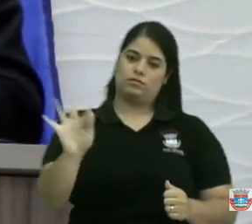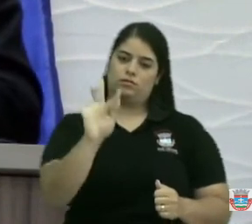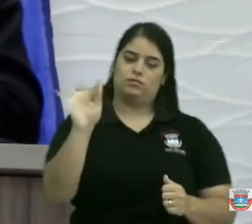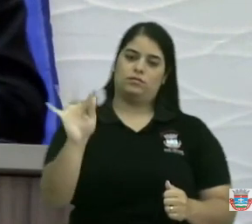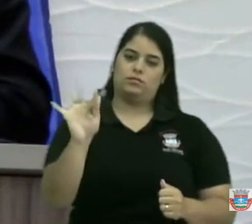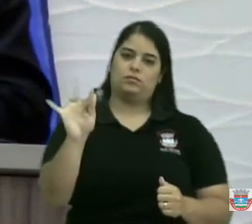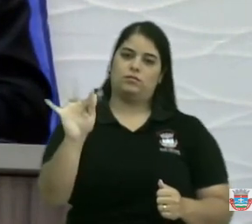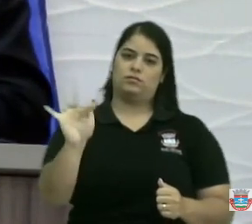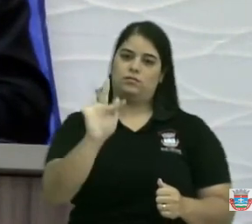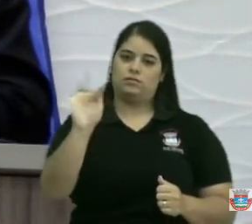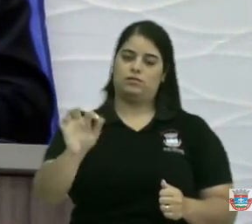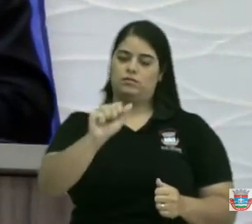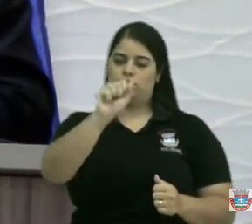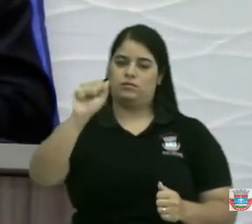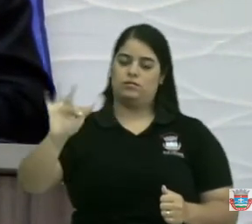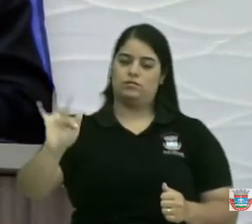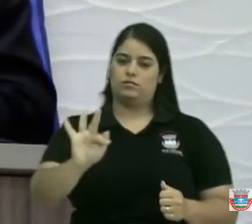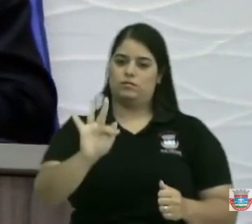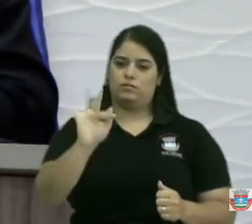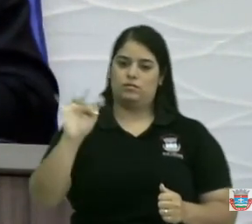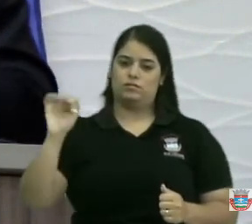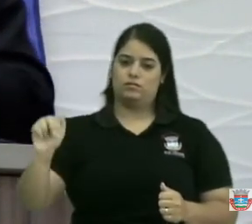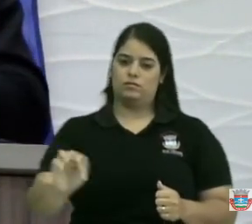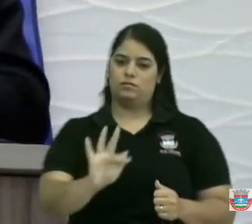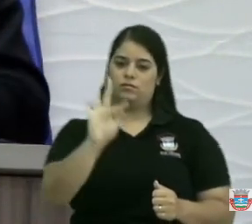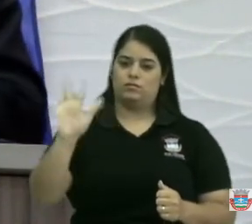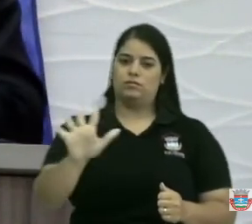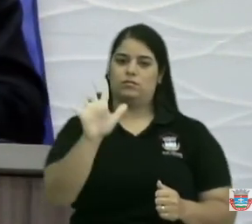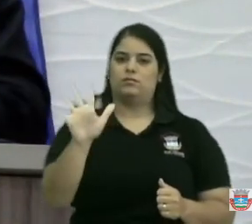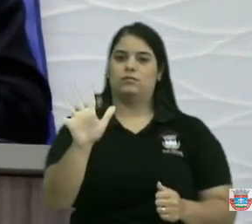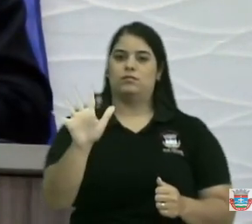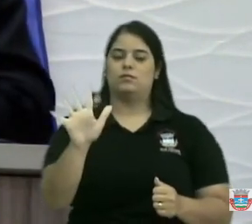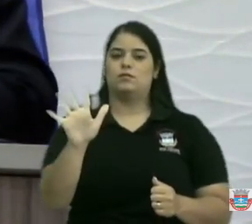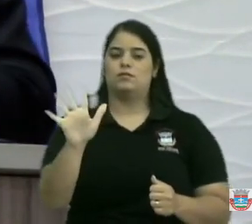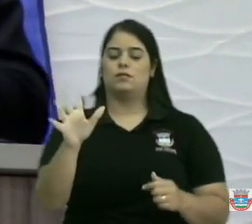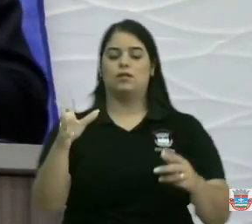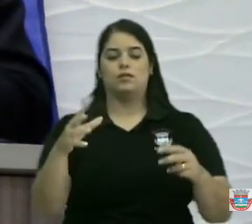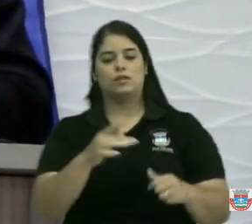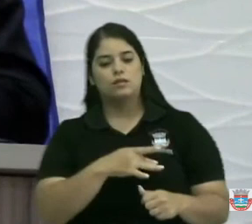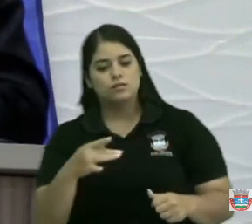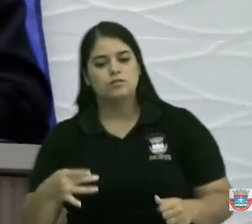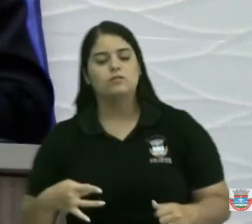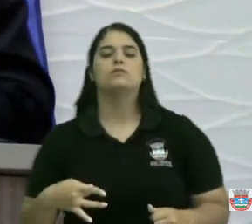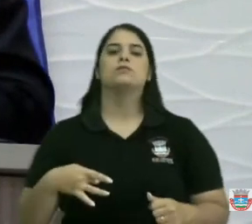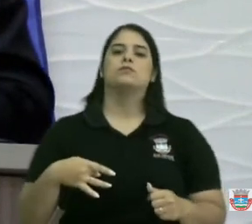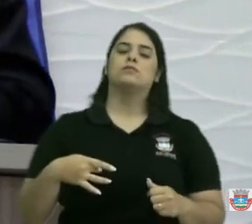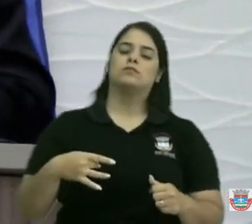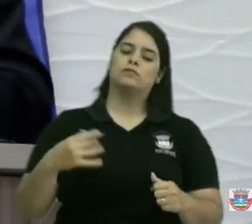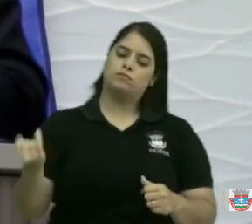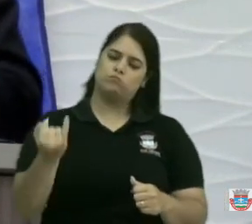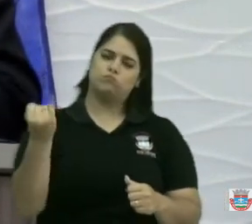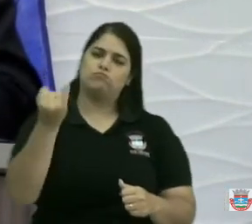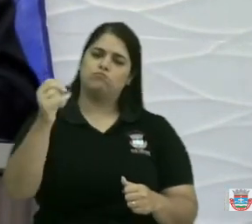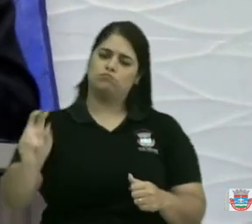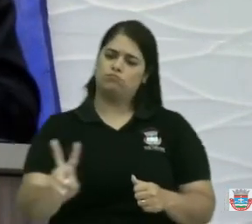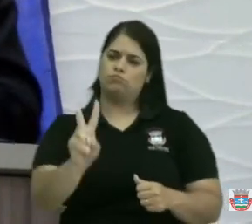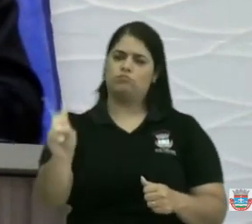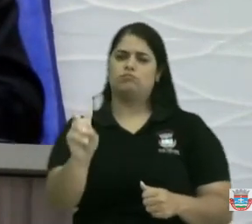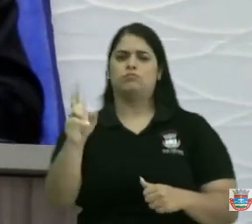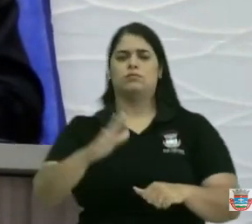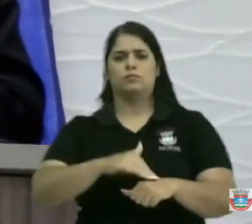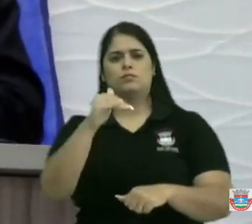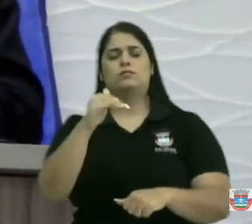o pessoal da saúde como uma grande categoria e agora está valorizando mais